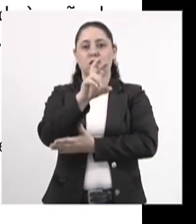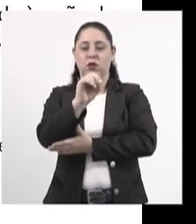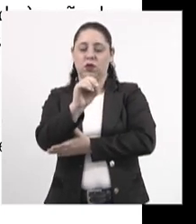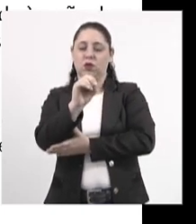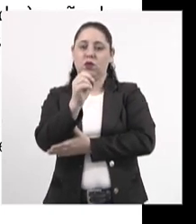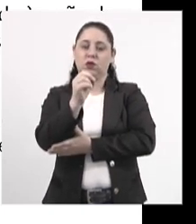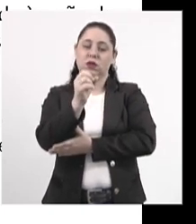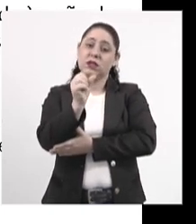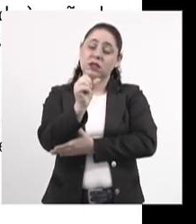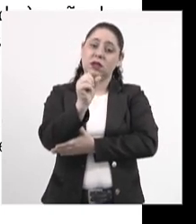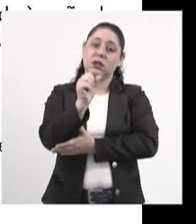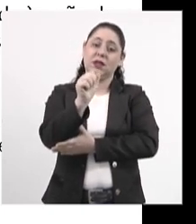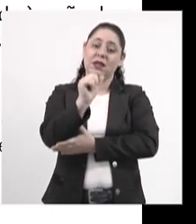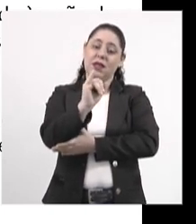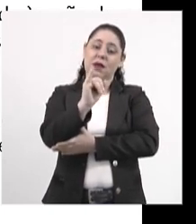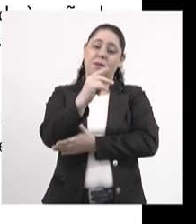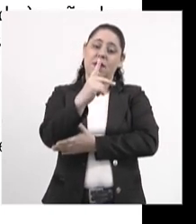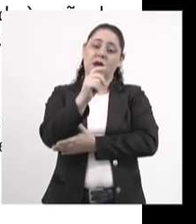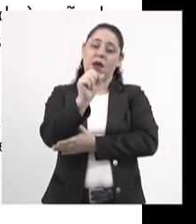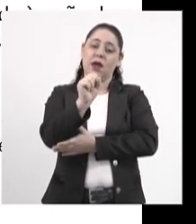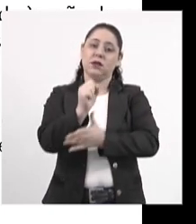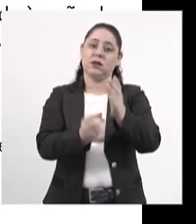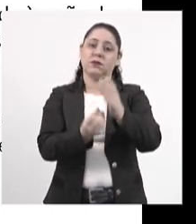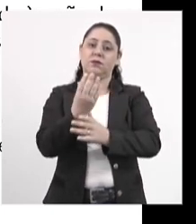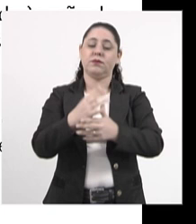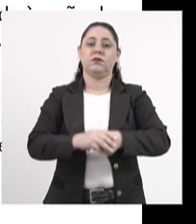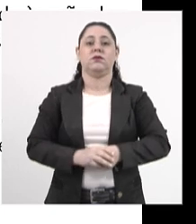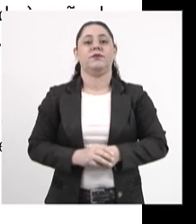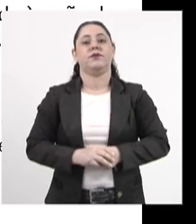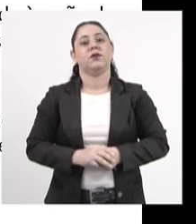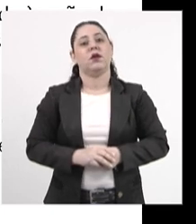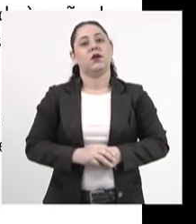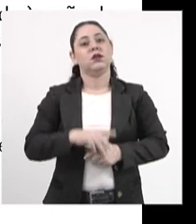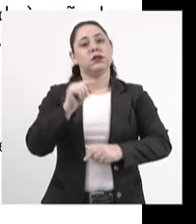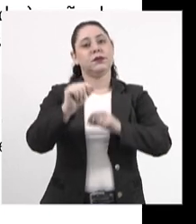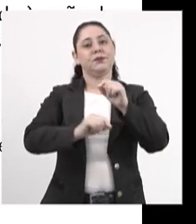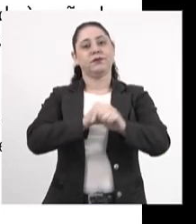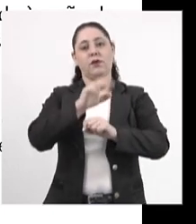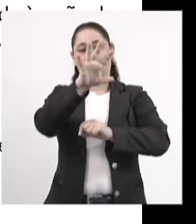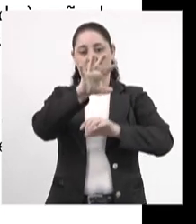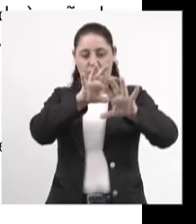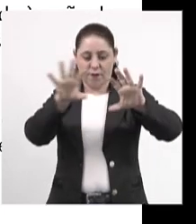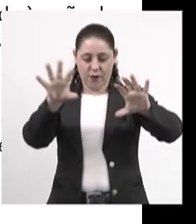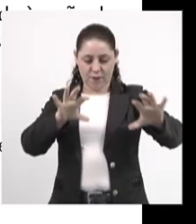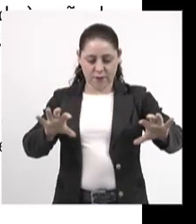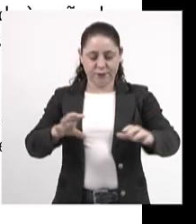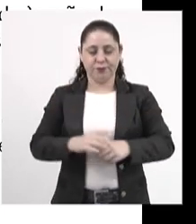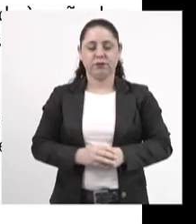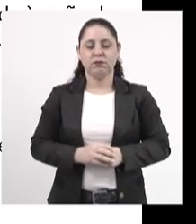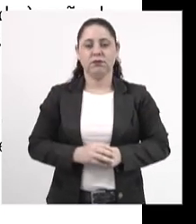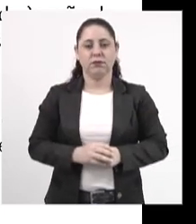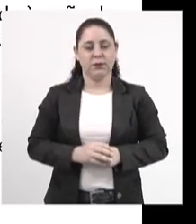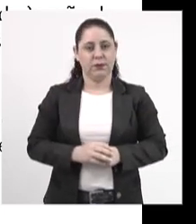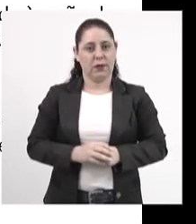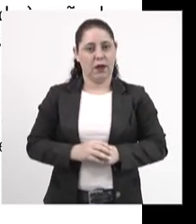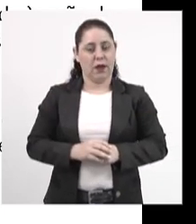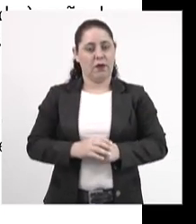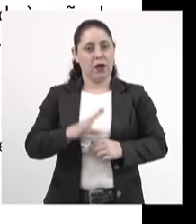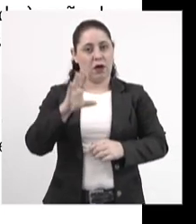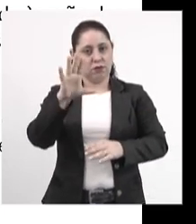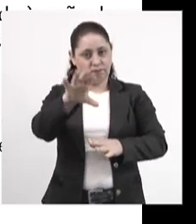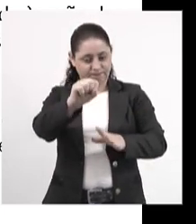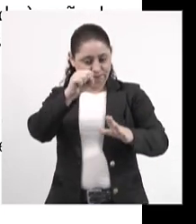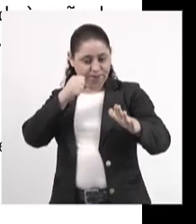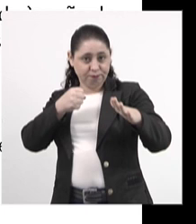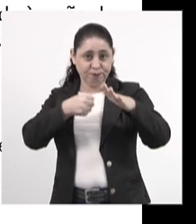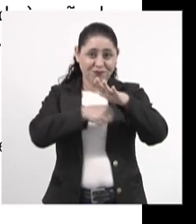que é o IBS que está sendo criado, ele vai ser distribuído da seguinte maneira. Será retido do